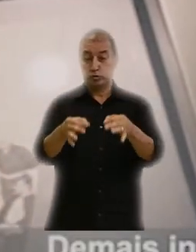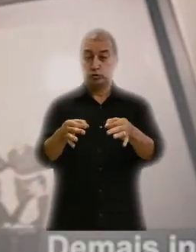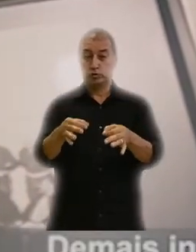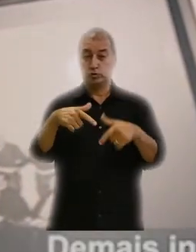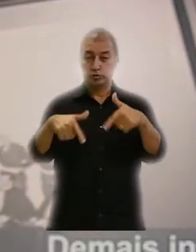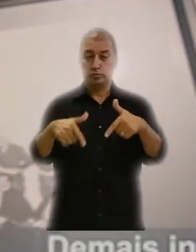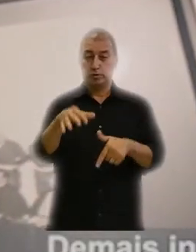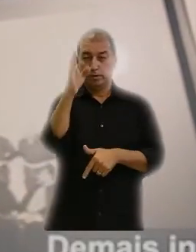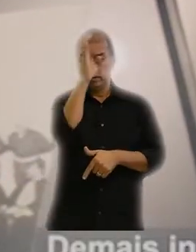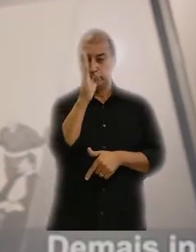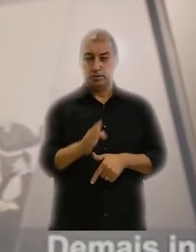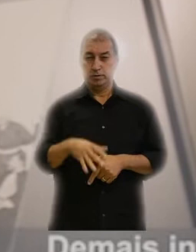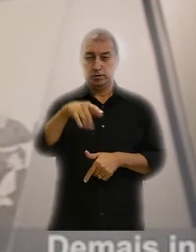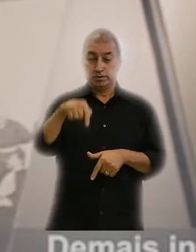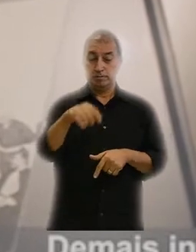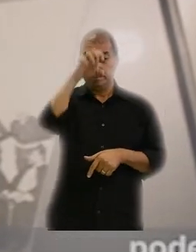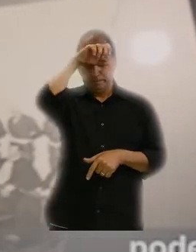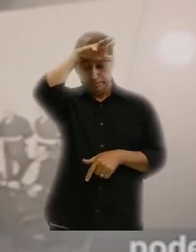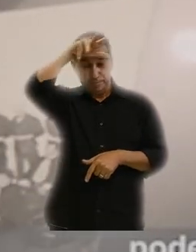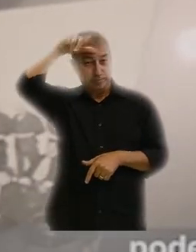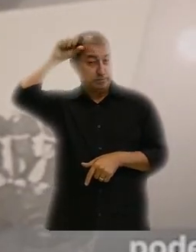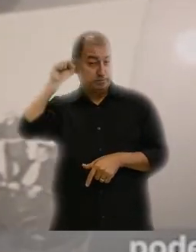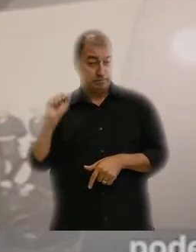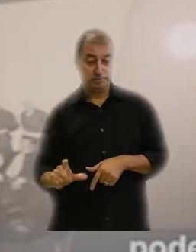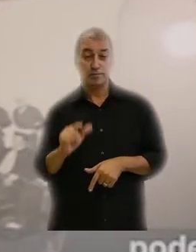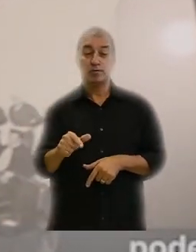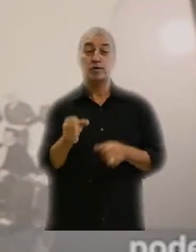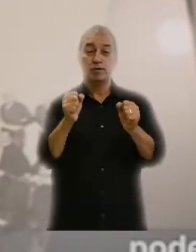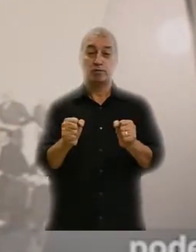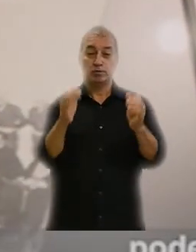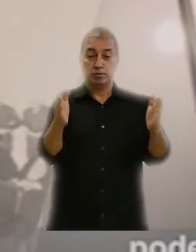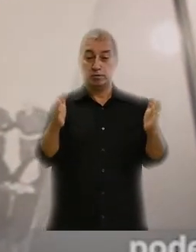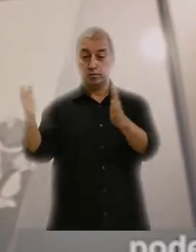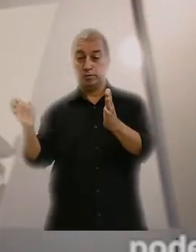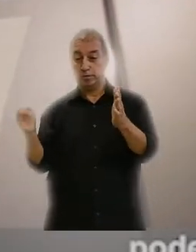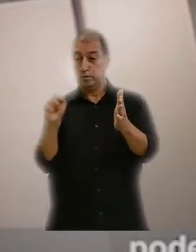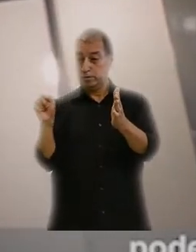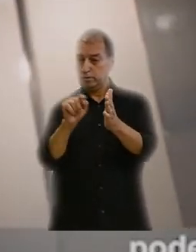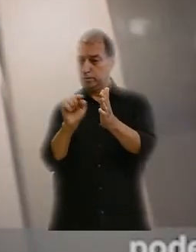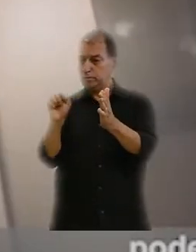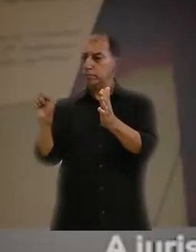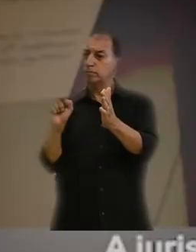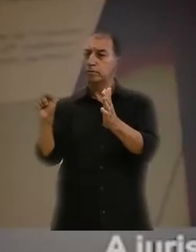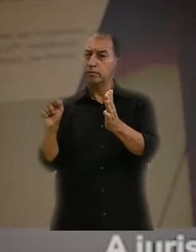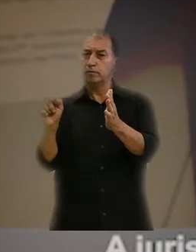Trabalho Brasileira e do Mato Grosso do Sul podem ser acessadas por meio de um monitor ao lado da linha do tempo.